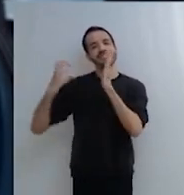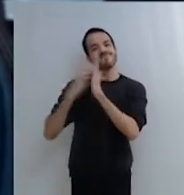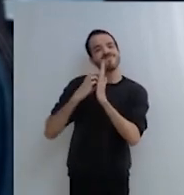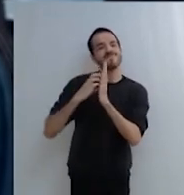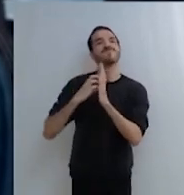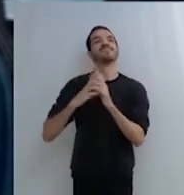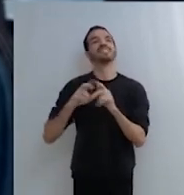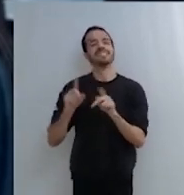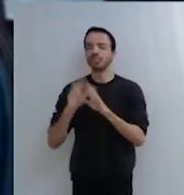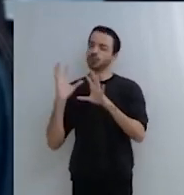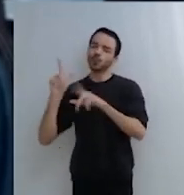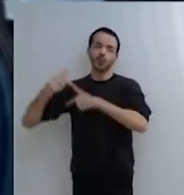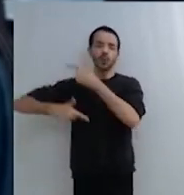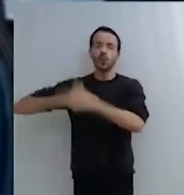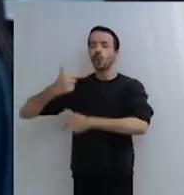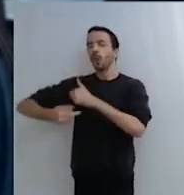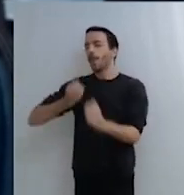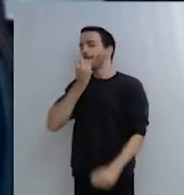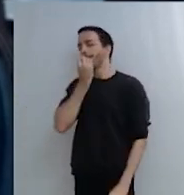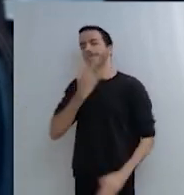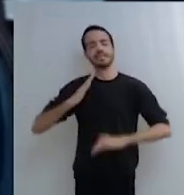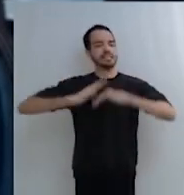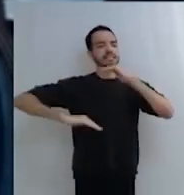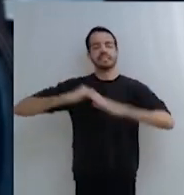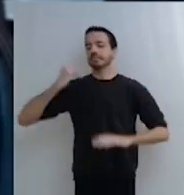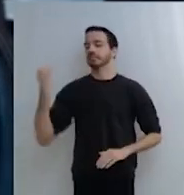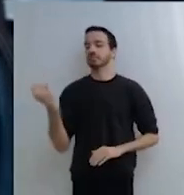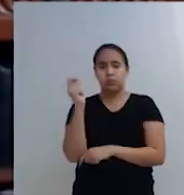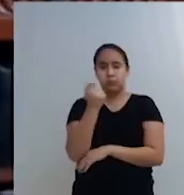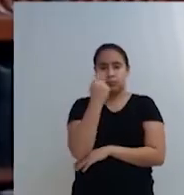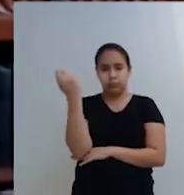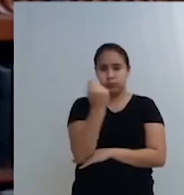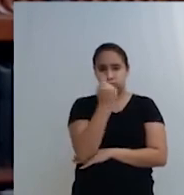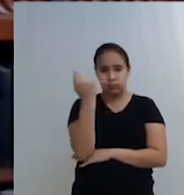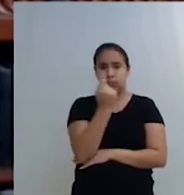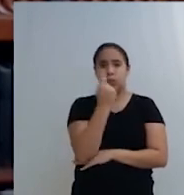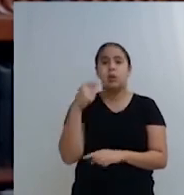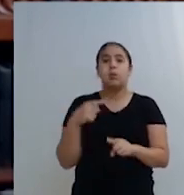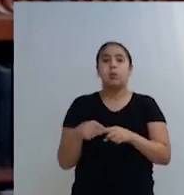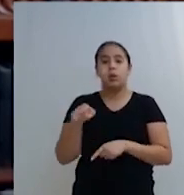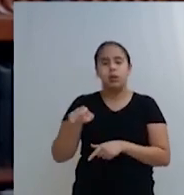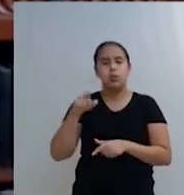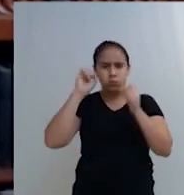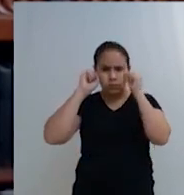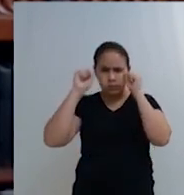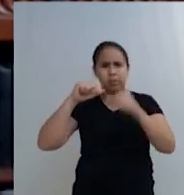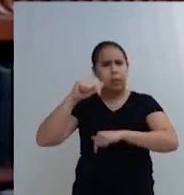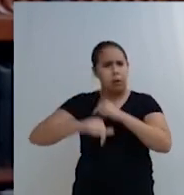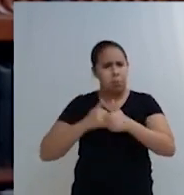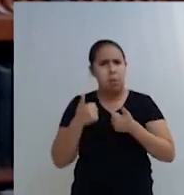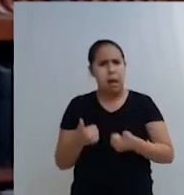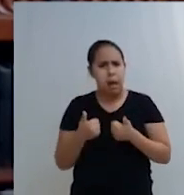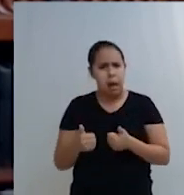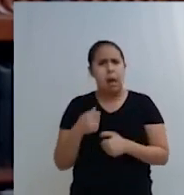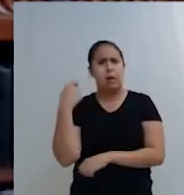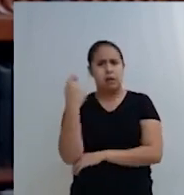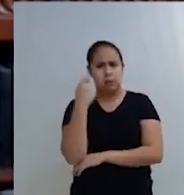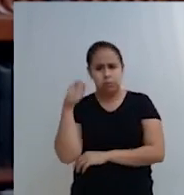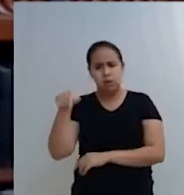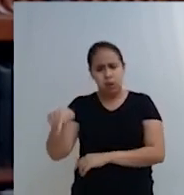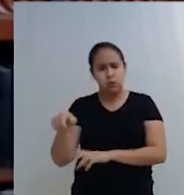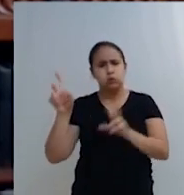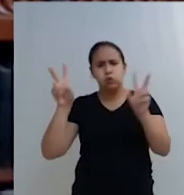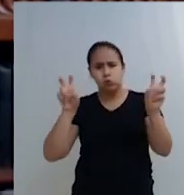dos centros de inteligência e os núcleos de gerenciamento de precedentes, o papel desses núcleos e RDRs de causa